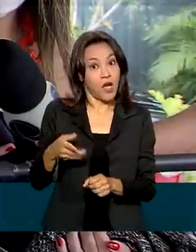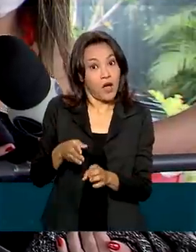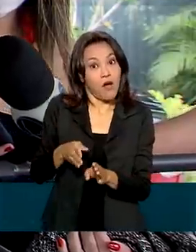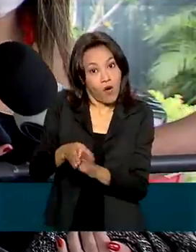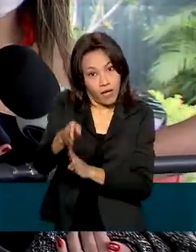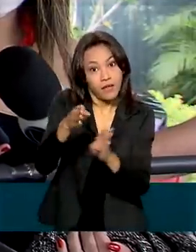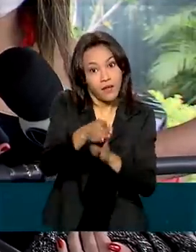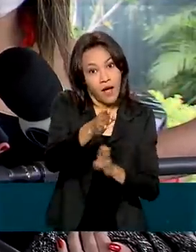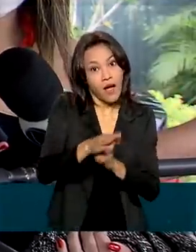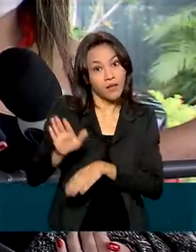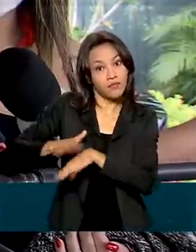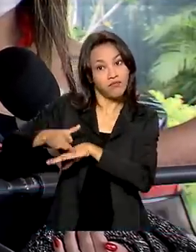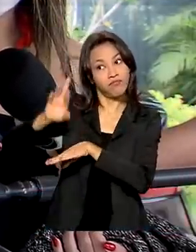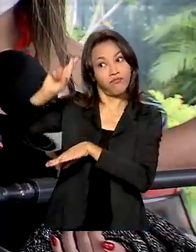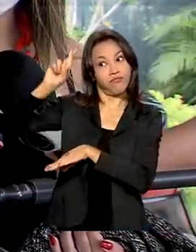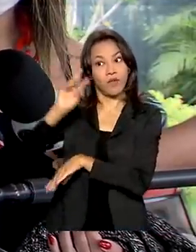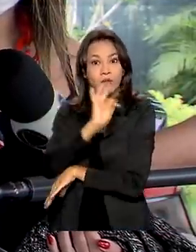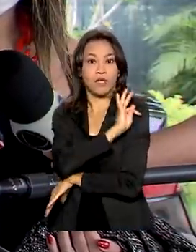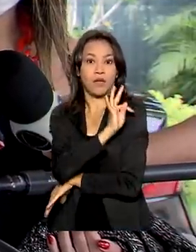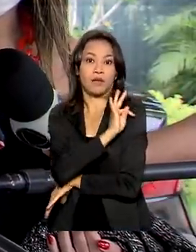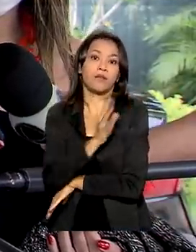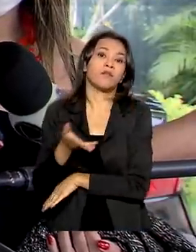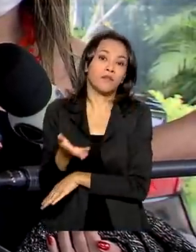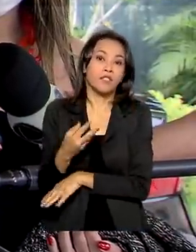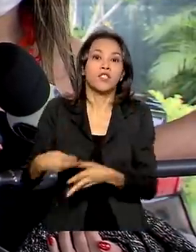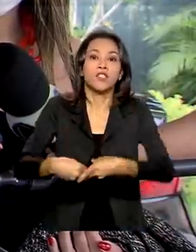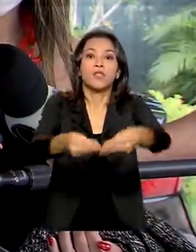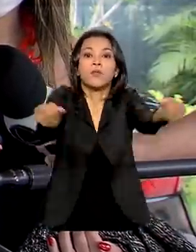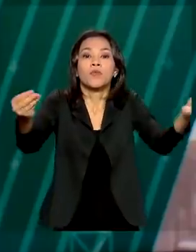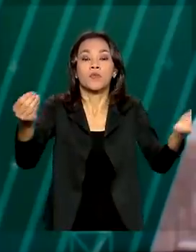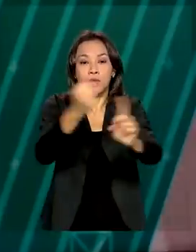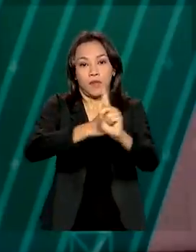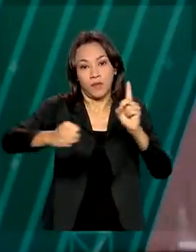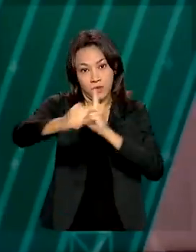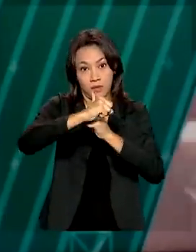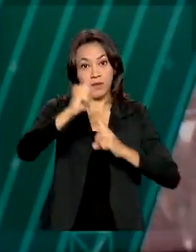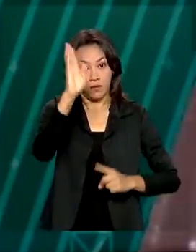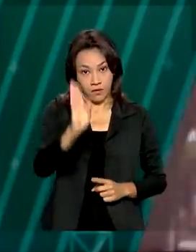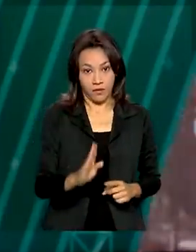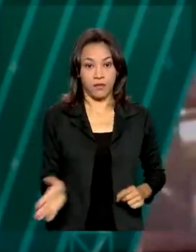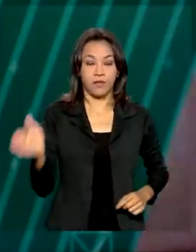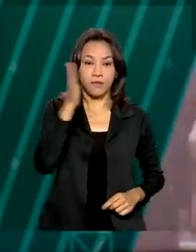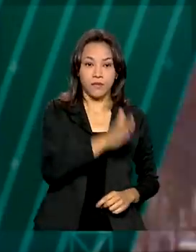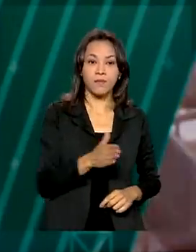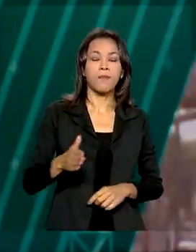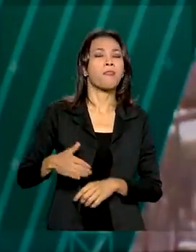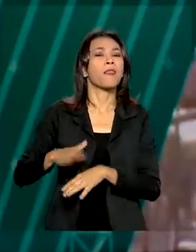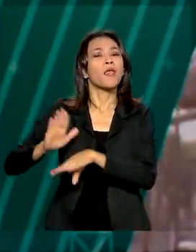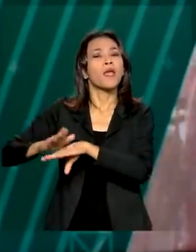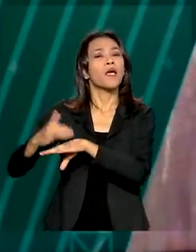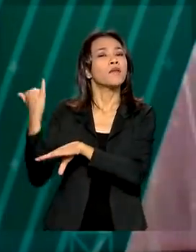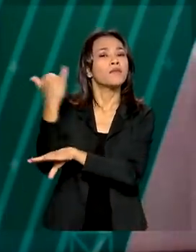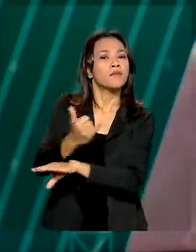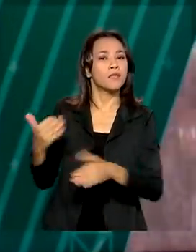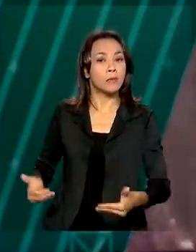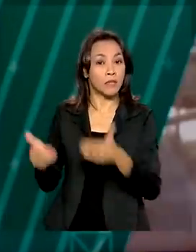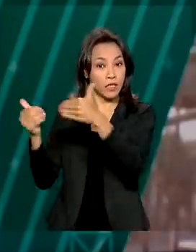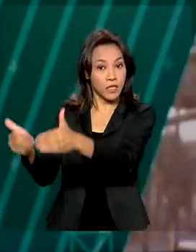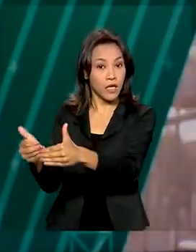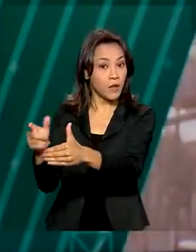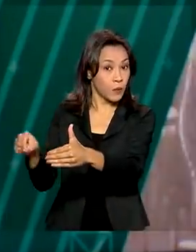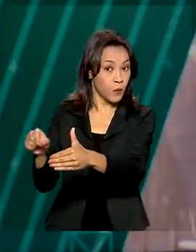pelos técnicos, elas sejam disponibilizadas para a população brasileira. Segundo informações do Ministério, o governo já